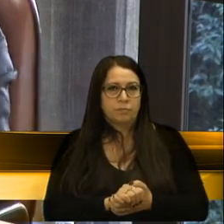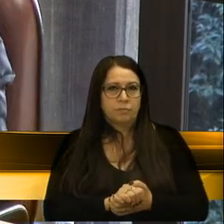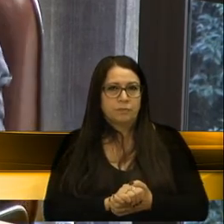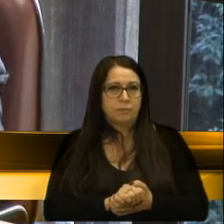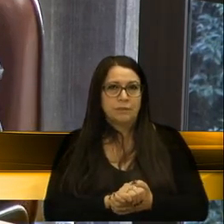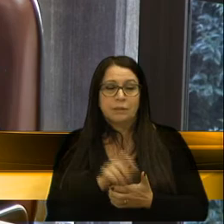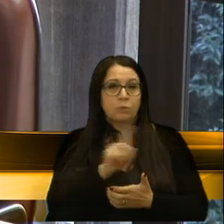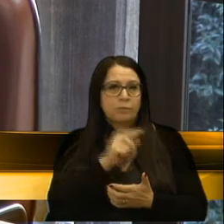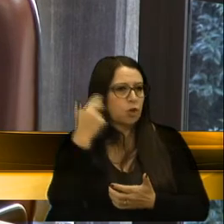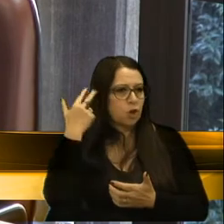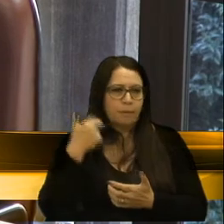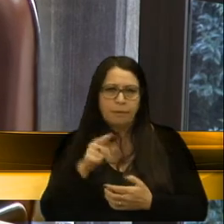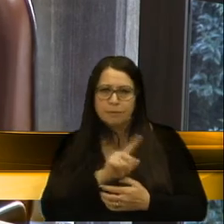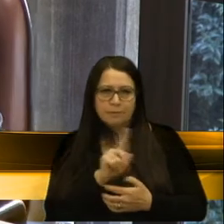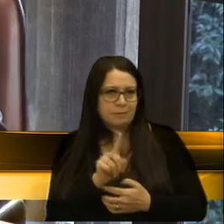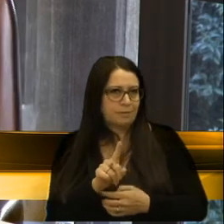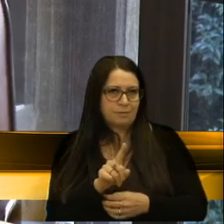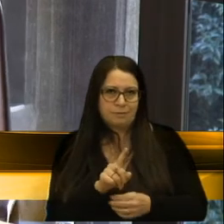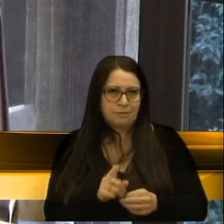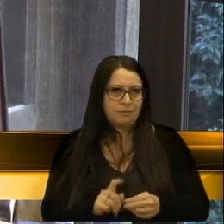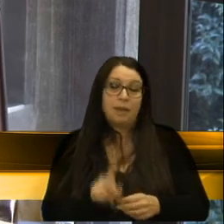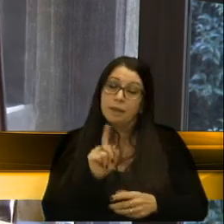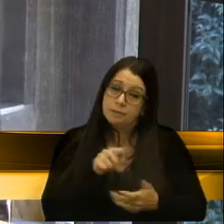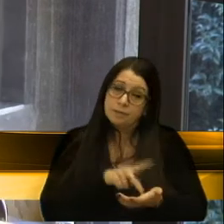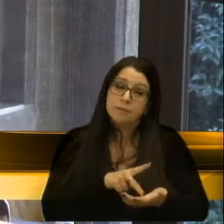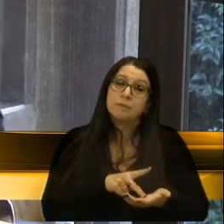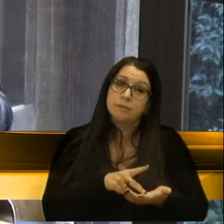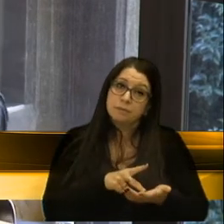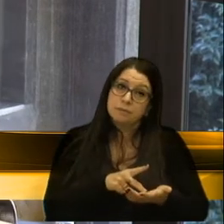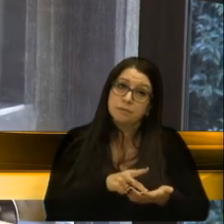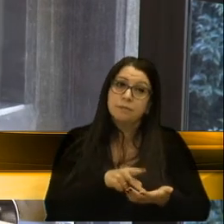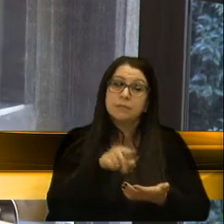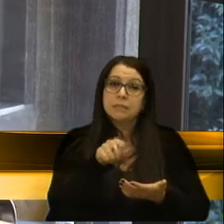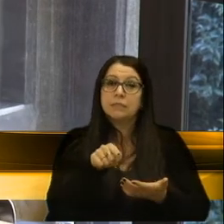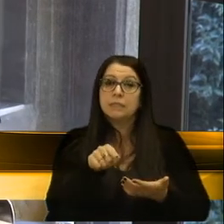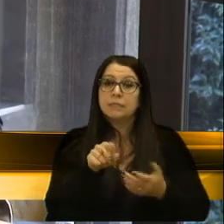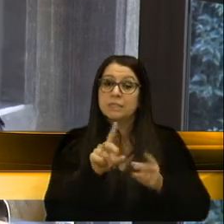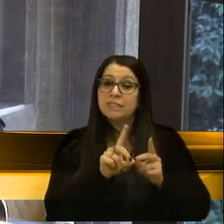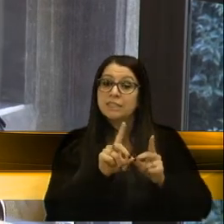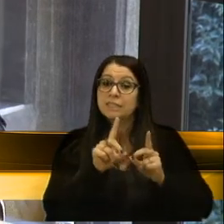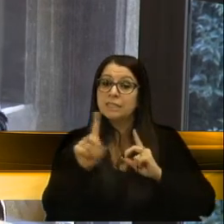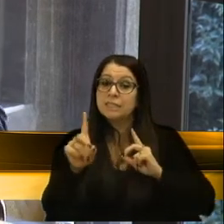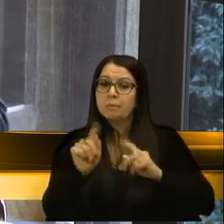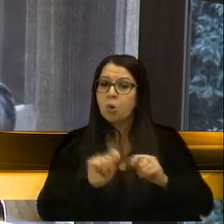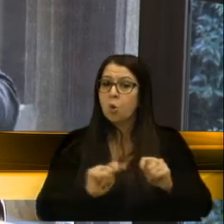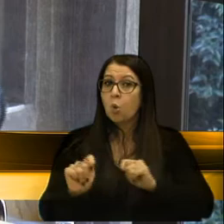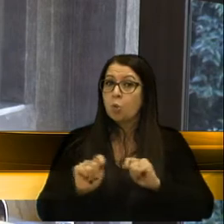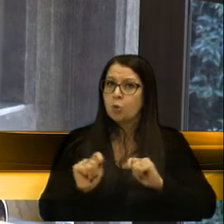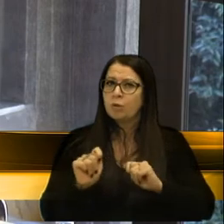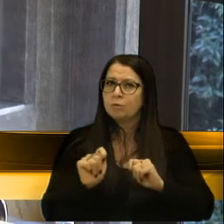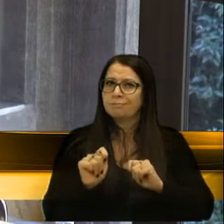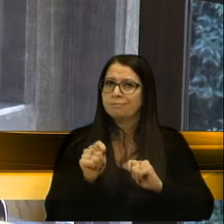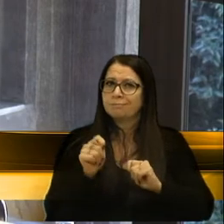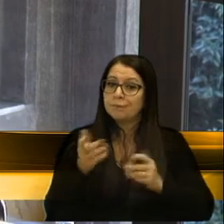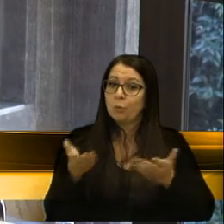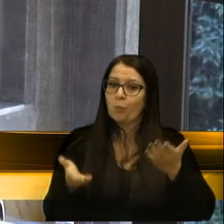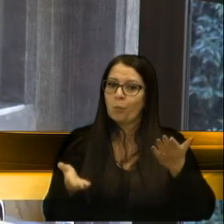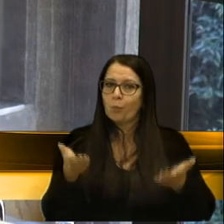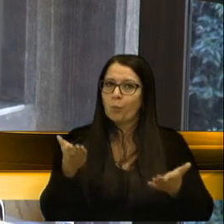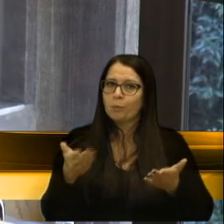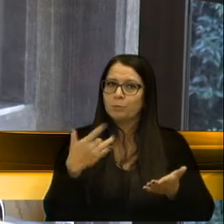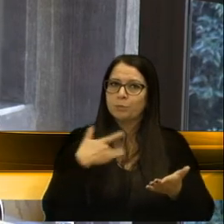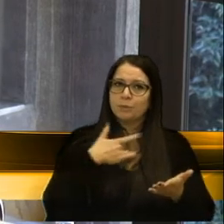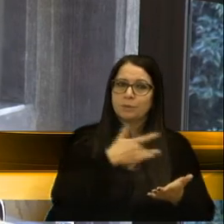não está normalizada, vereadora Paula? Essa é uma verdade. E esse distanciamento controlado, que busca esse equilíbrio entre